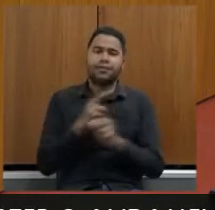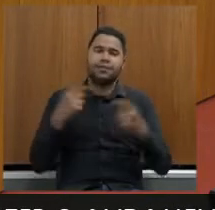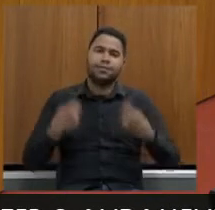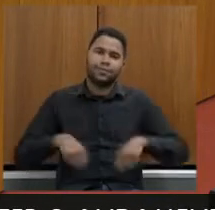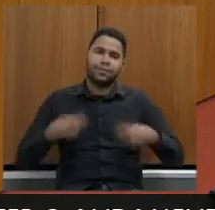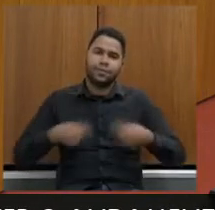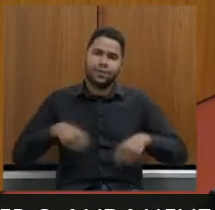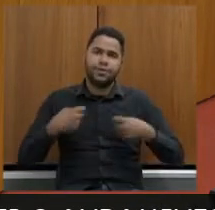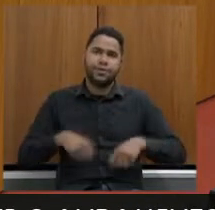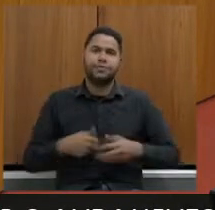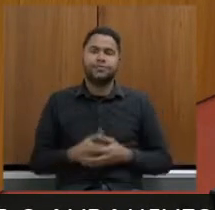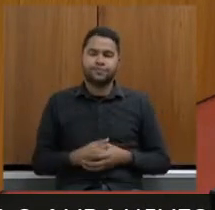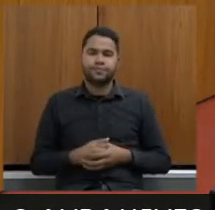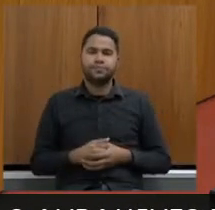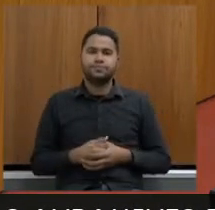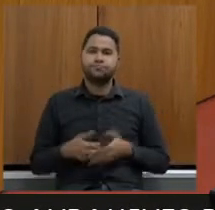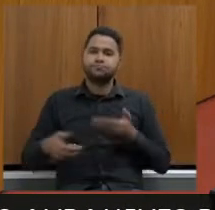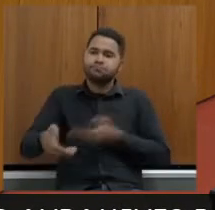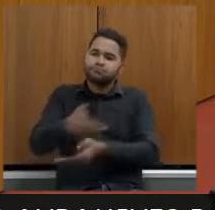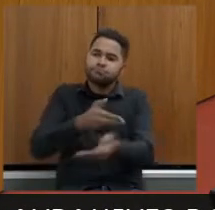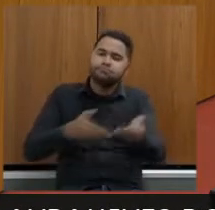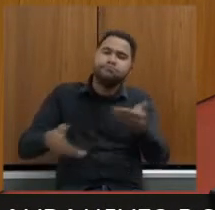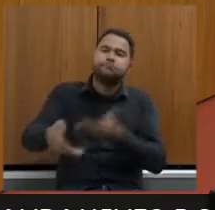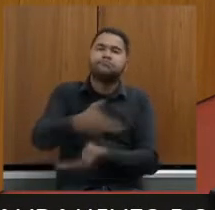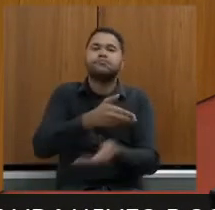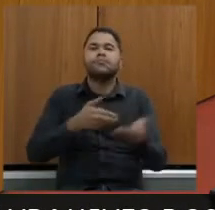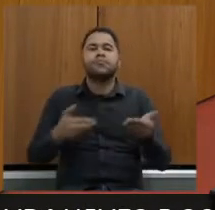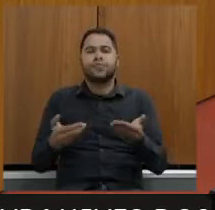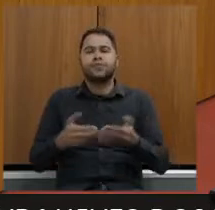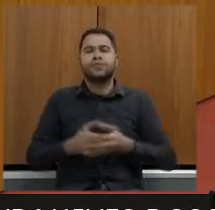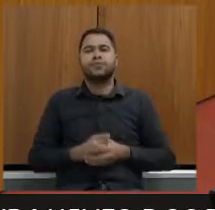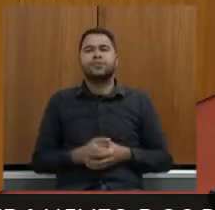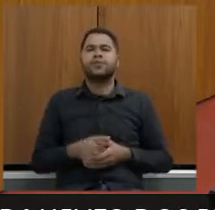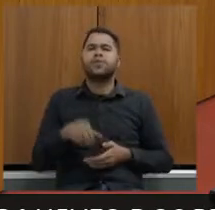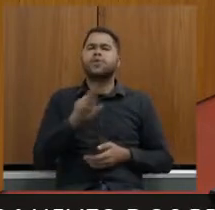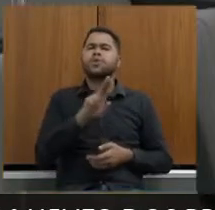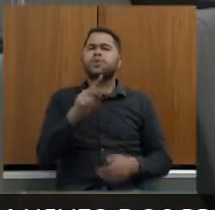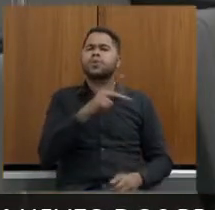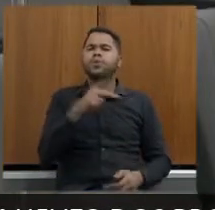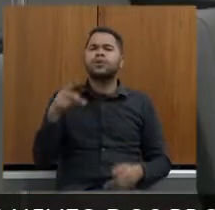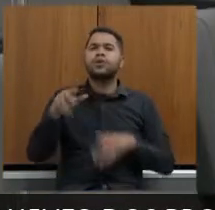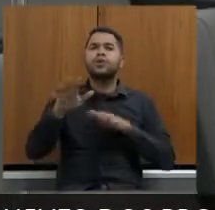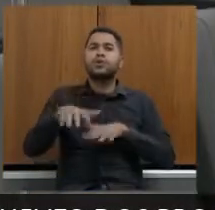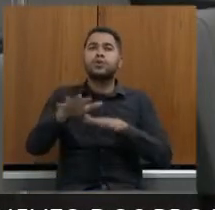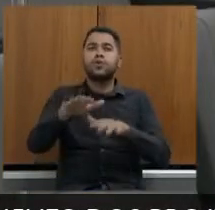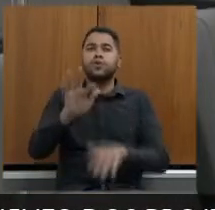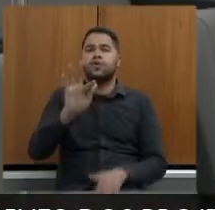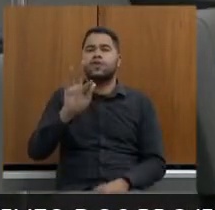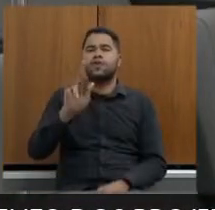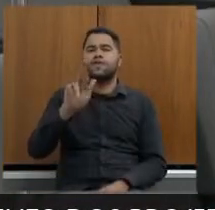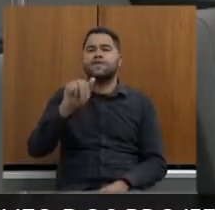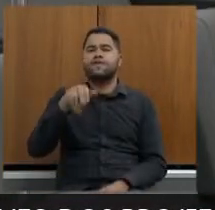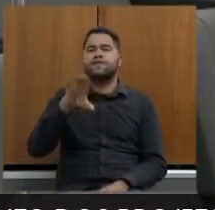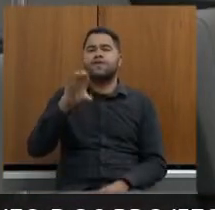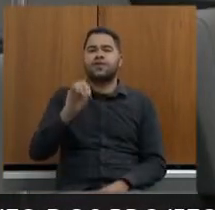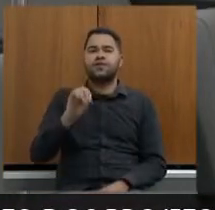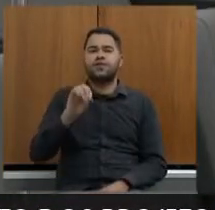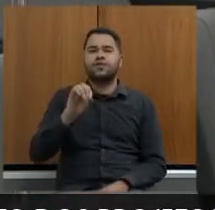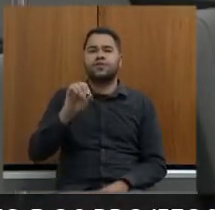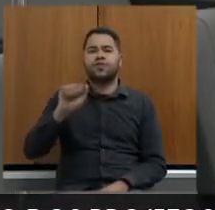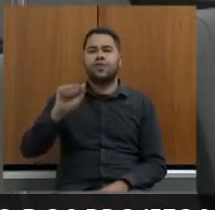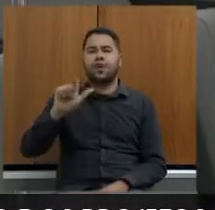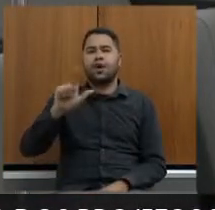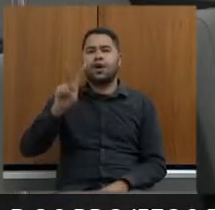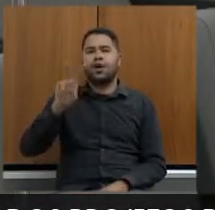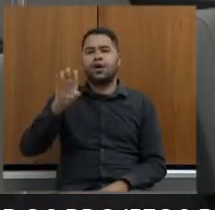deputado de trazer e fazer essa qual que é o nome do presidente do movimento o Francisco Alves na verdade é um